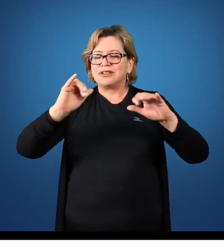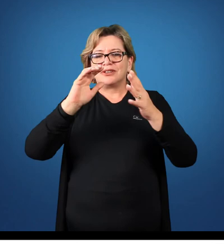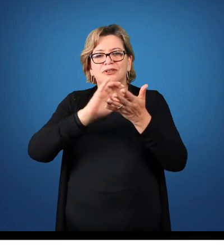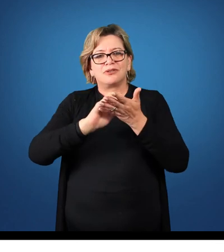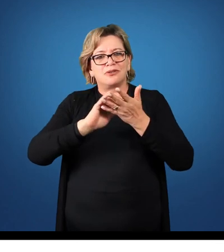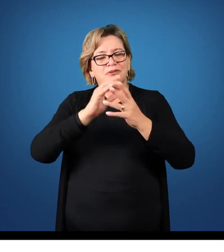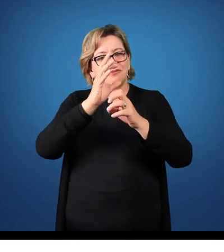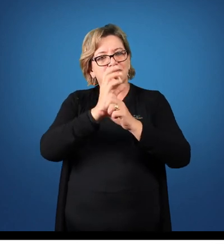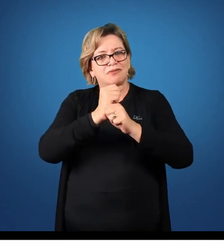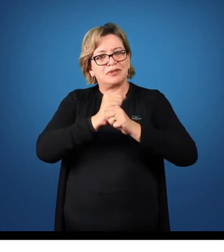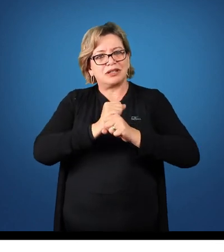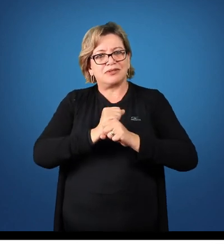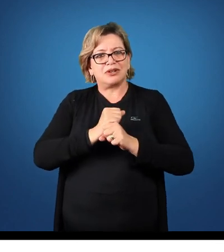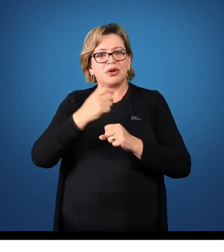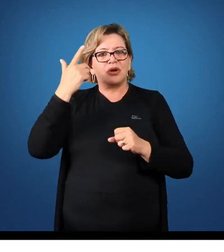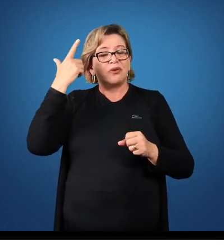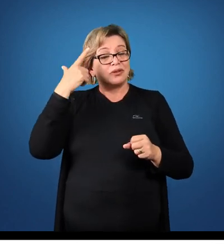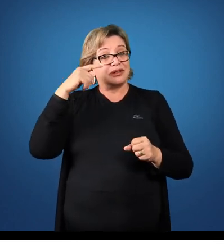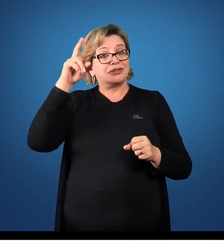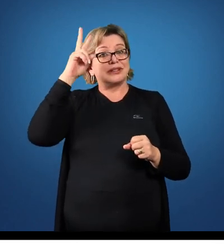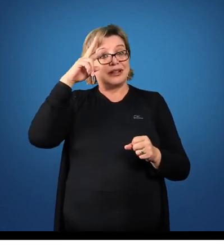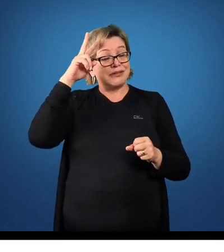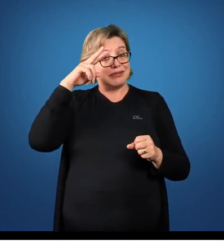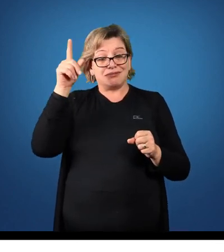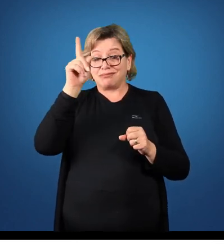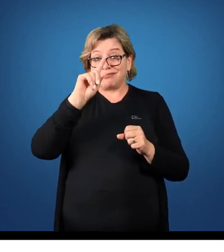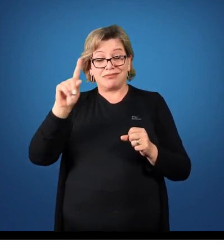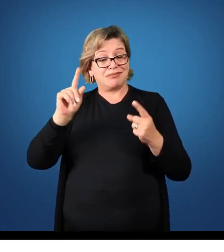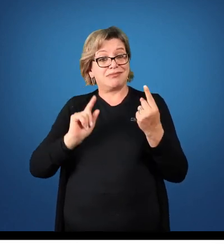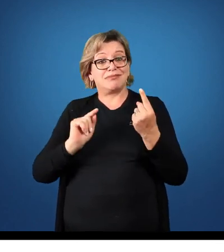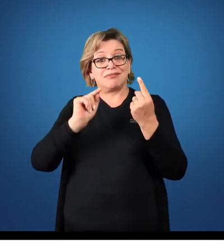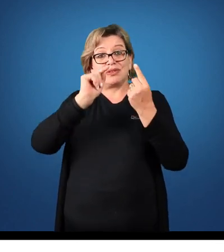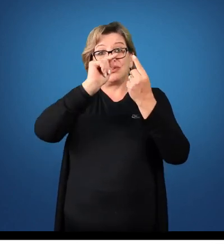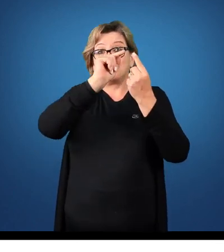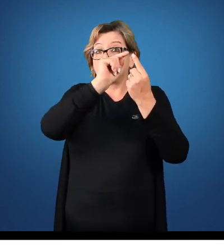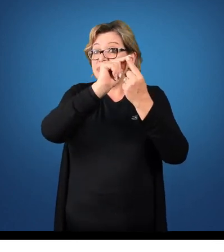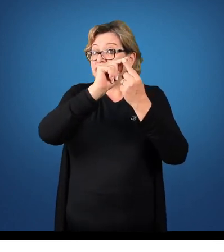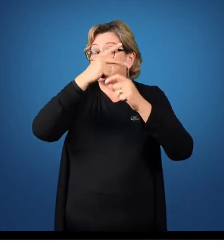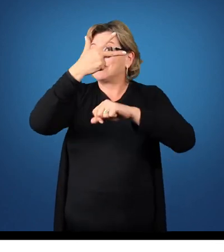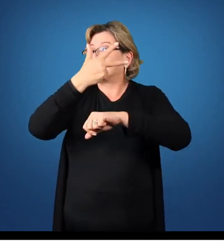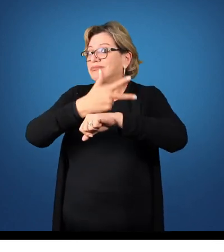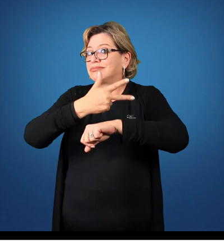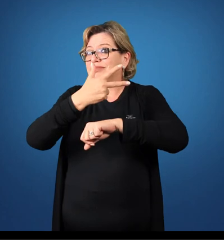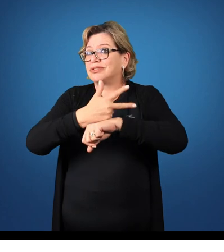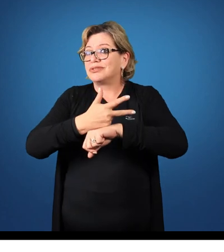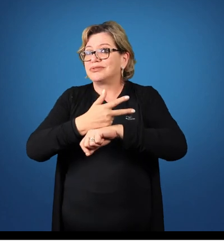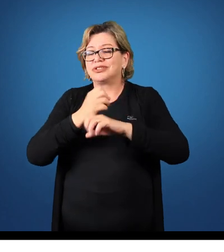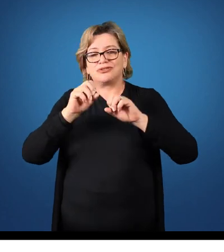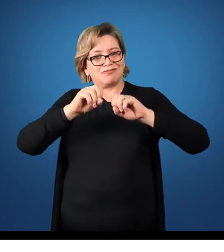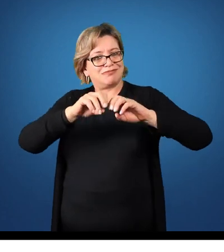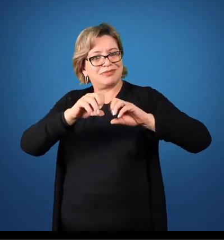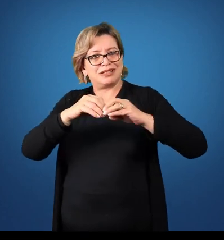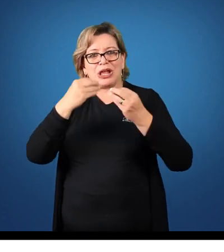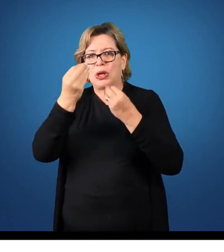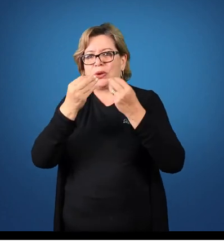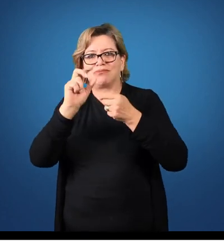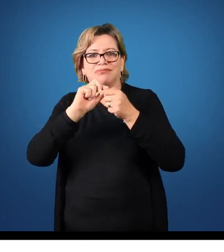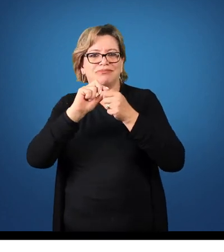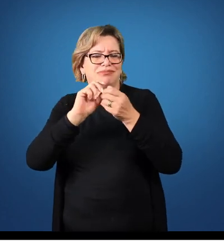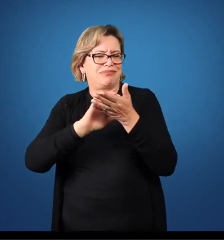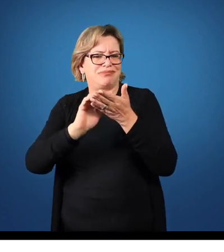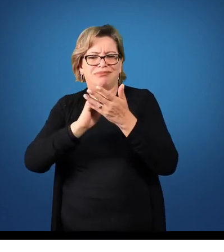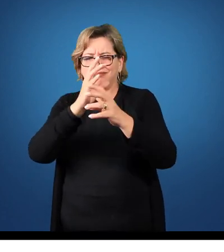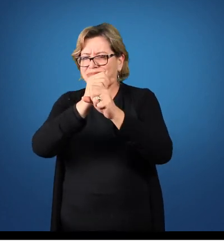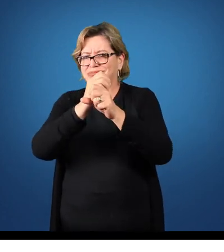contábil. Novamente lembrando, não é a função desta primeira parte aqui ensinar como fazer a